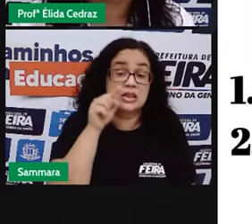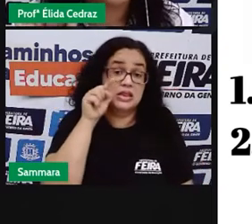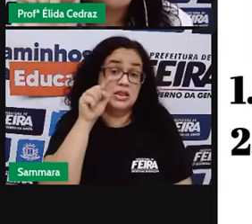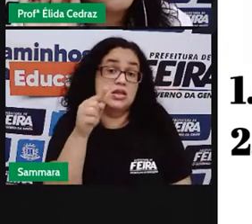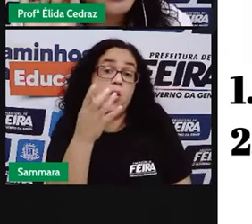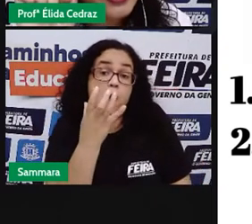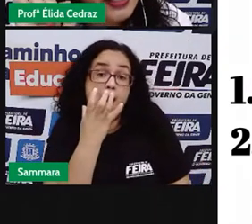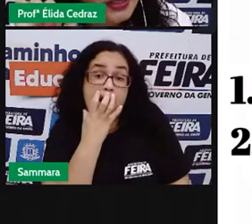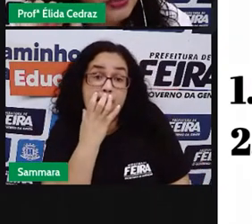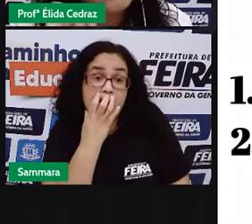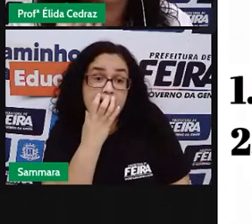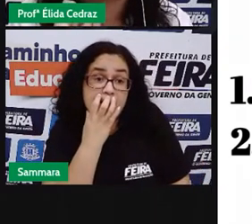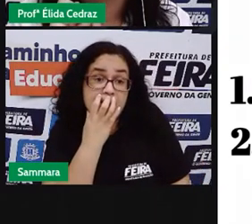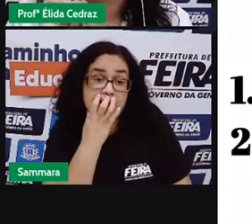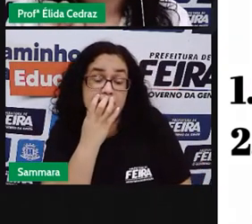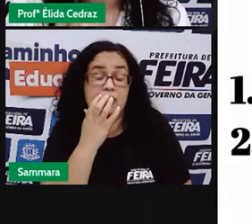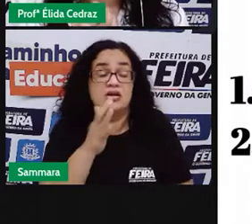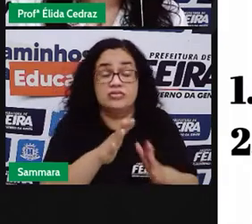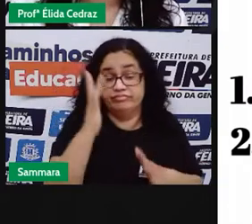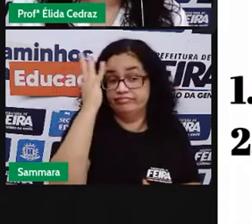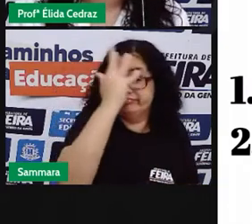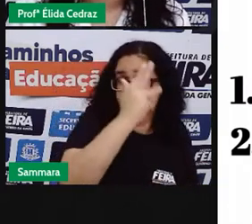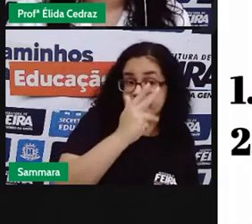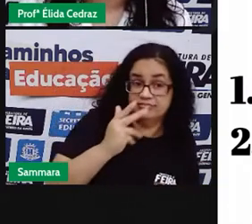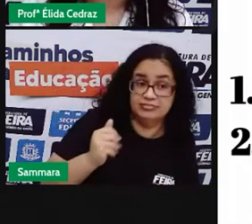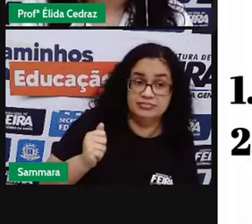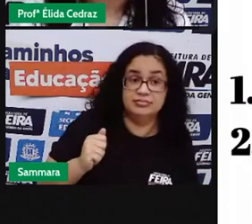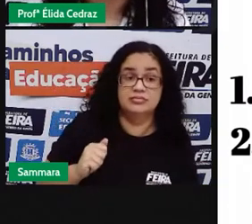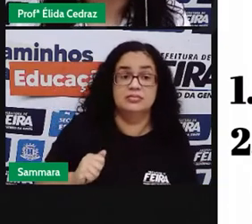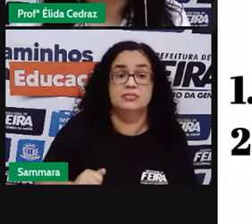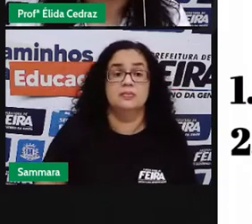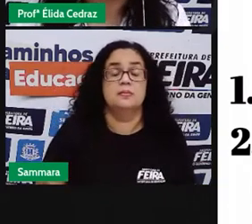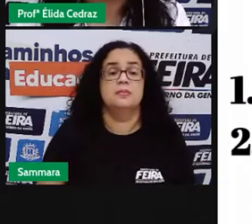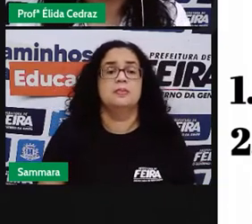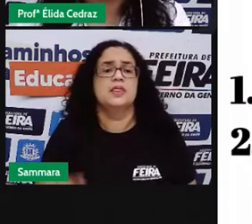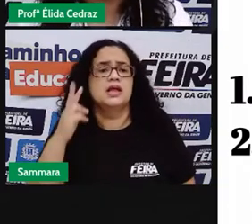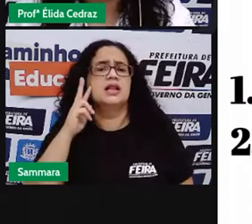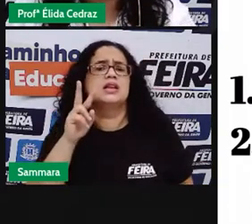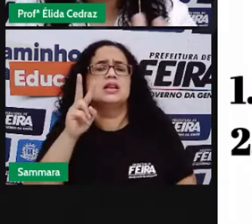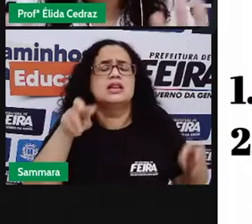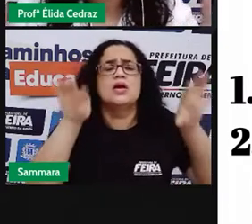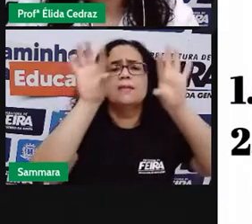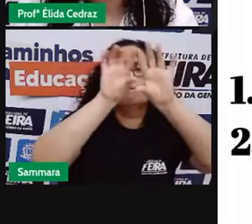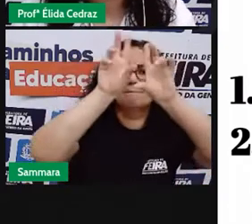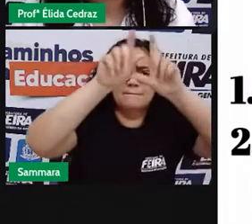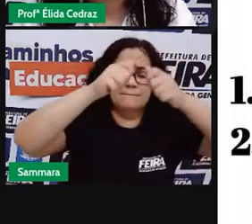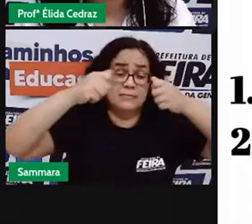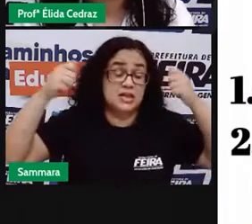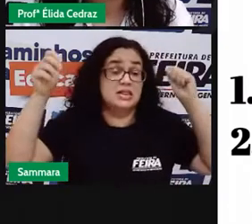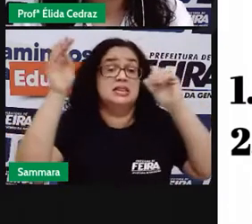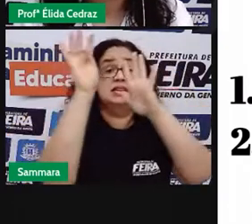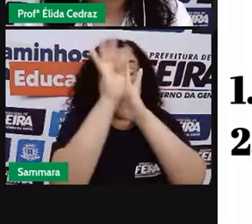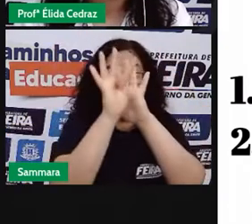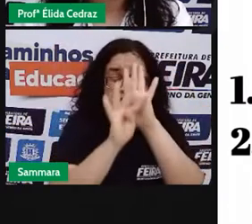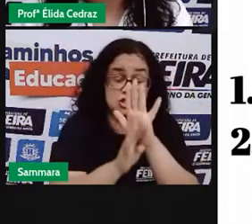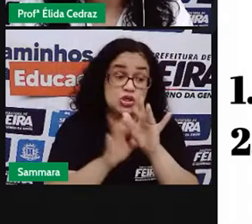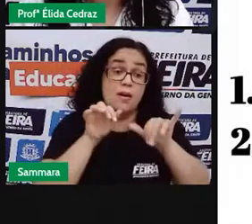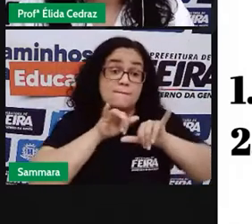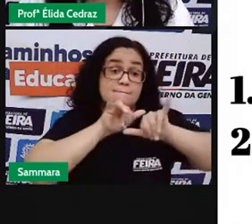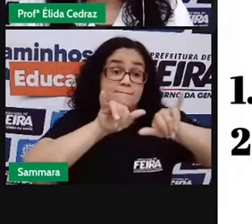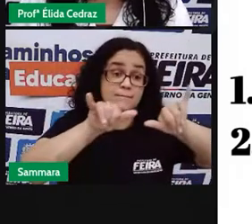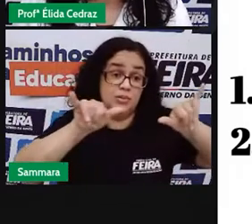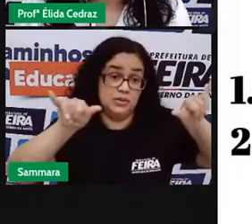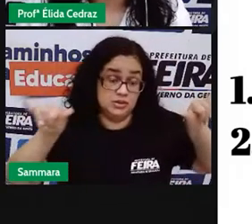Aqui o seu cão sai um gato. Esse conflito, esse texto publicitário,